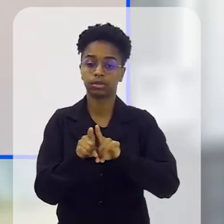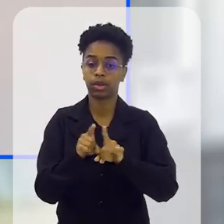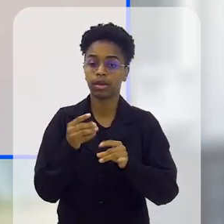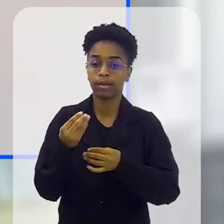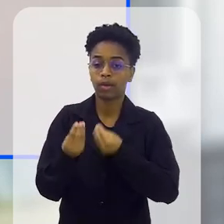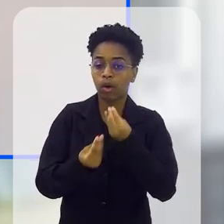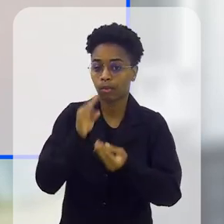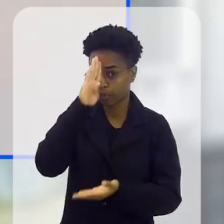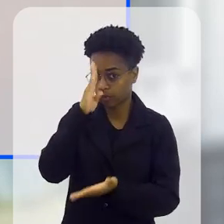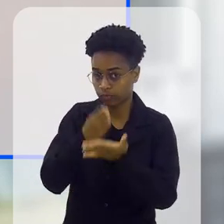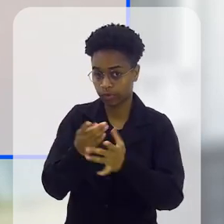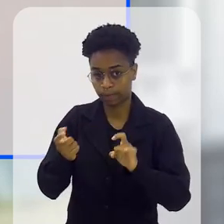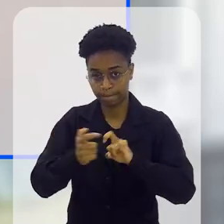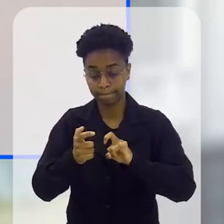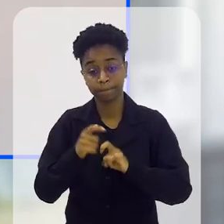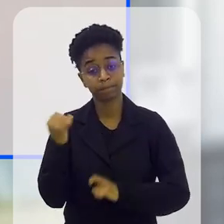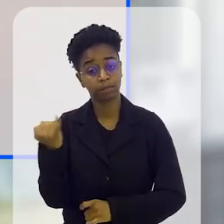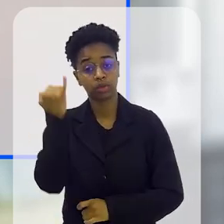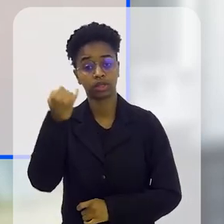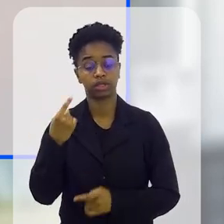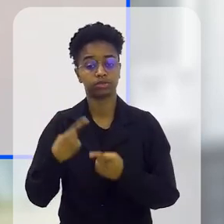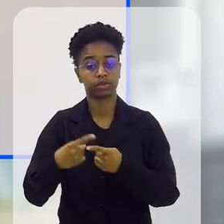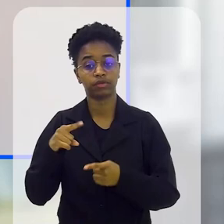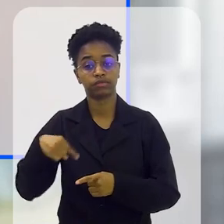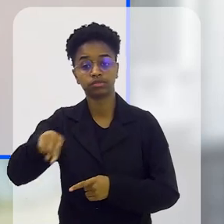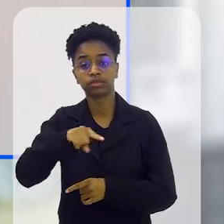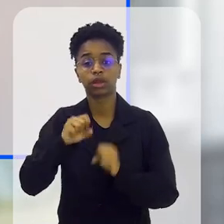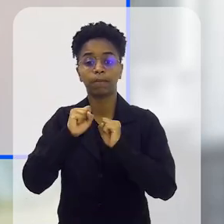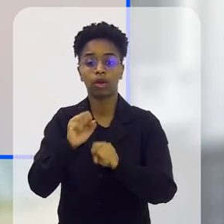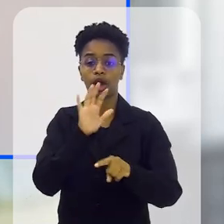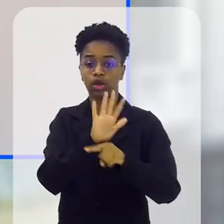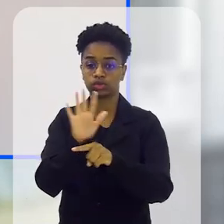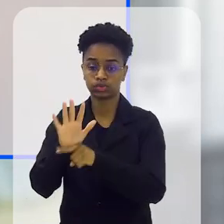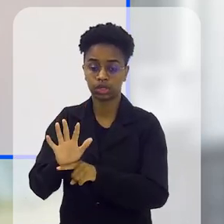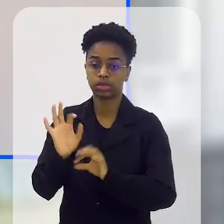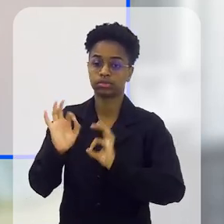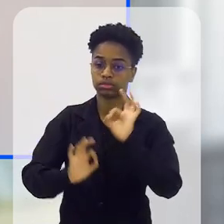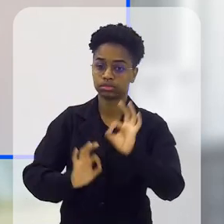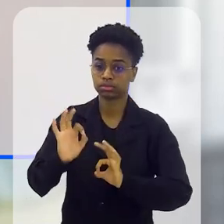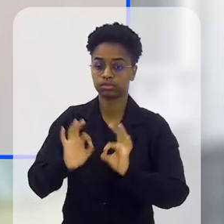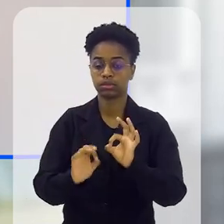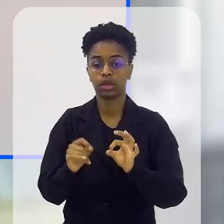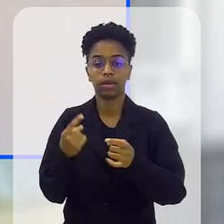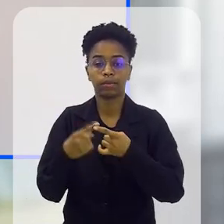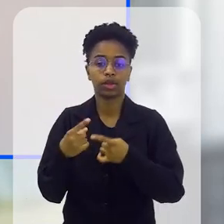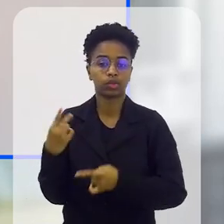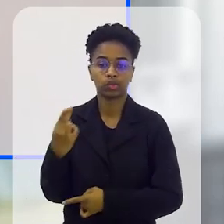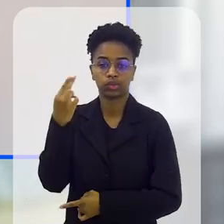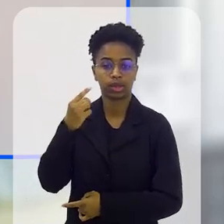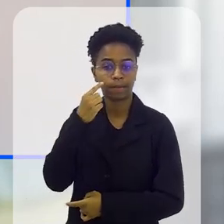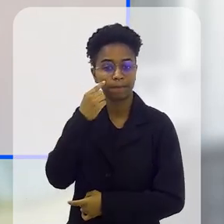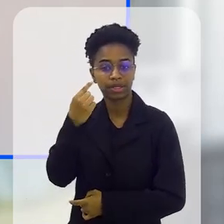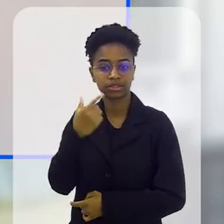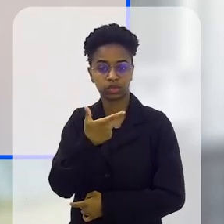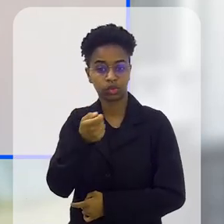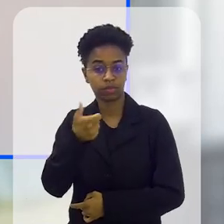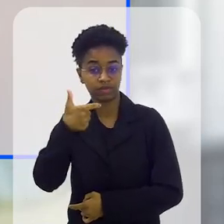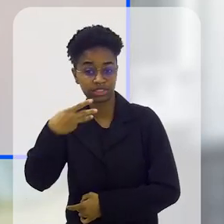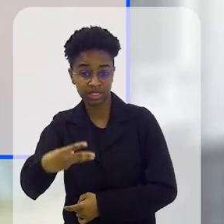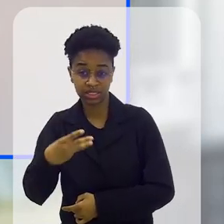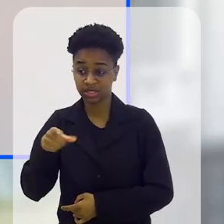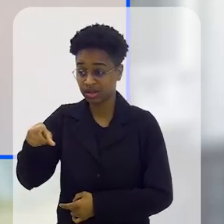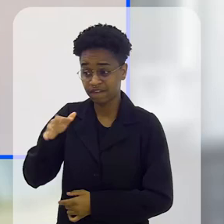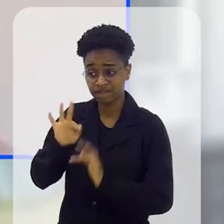esse elo de confiança com o médico é muito importante para você poder ajudar e direcionar, porque não dá para a gente pensar que em